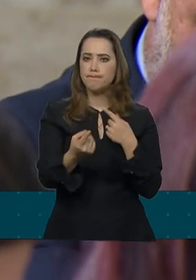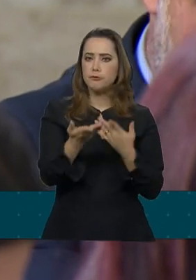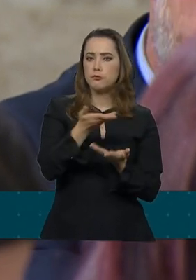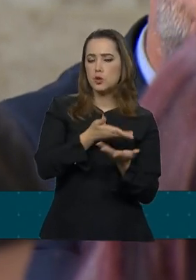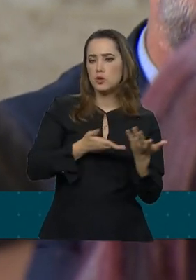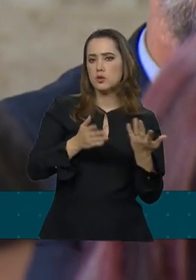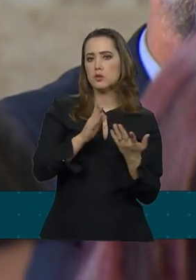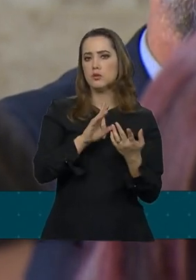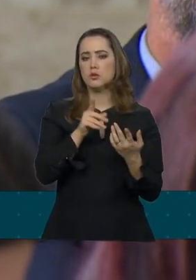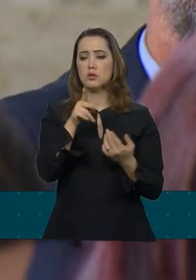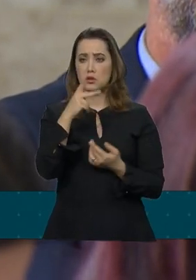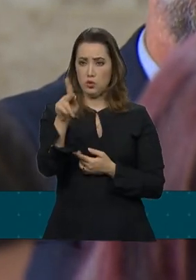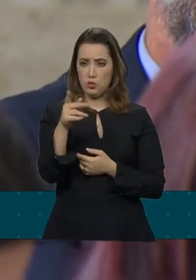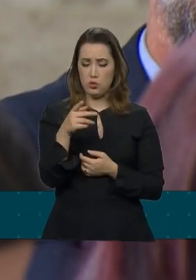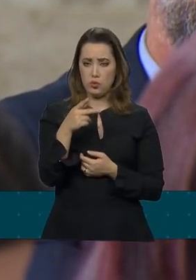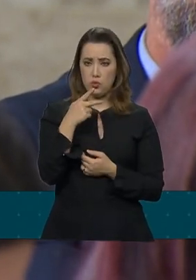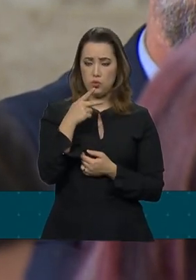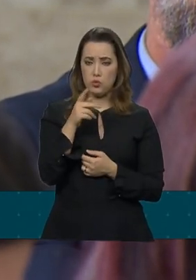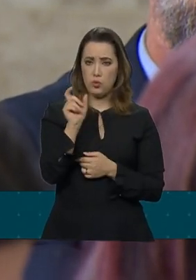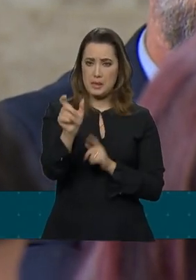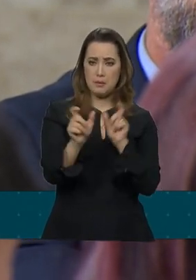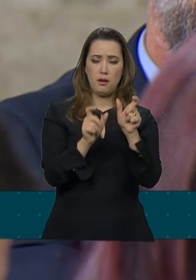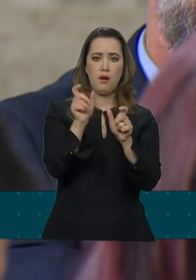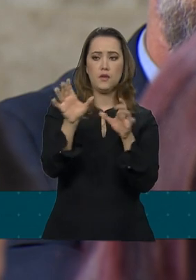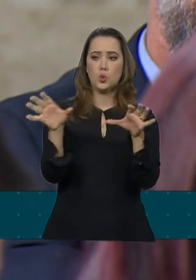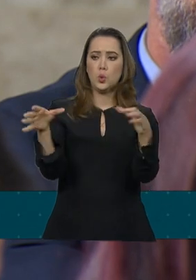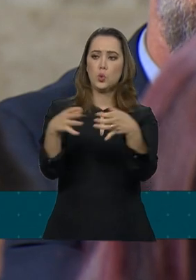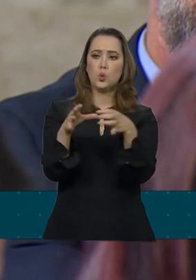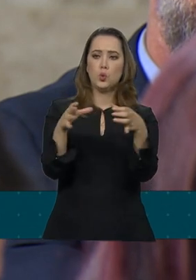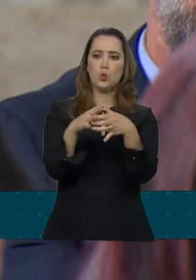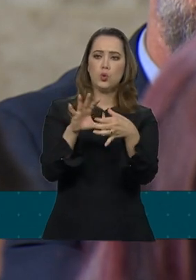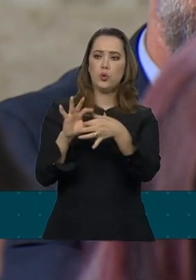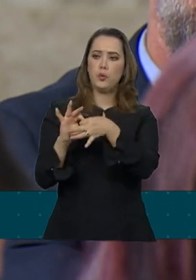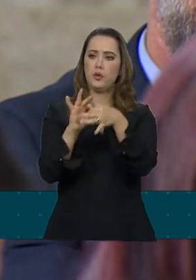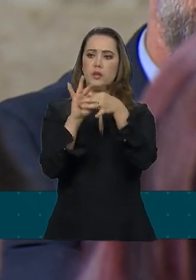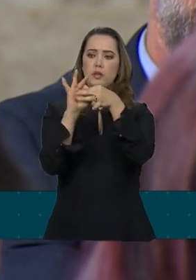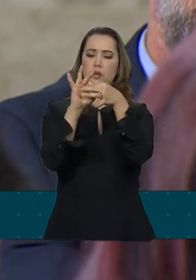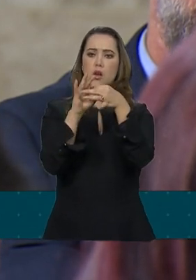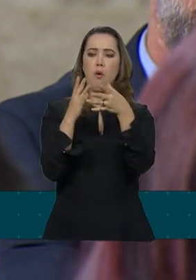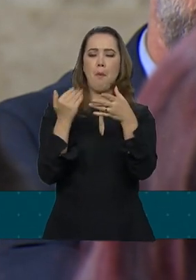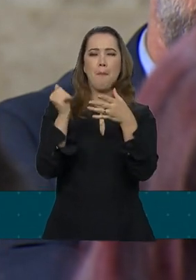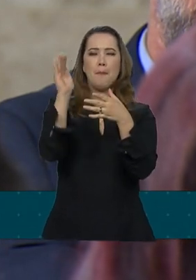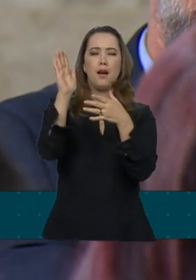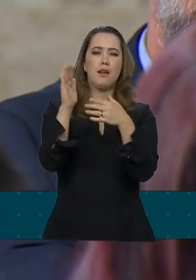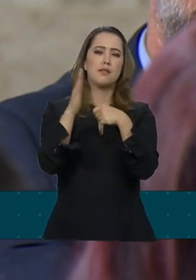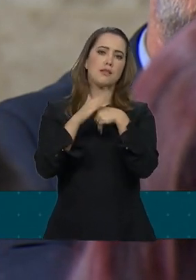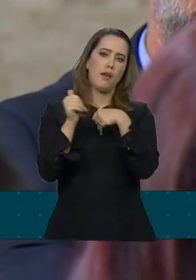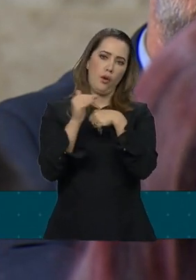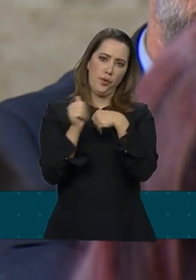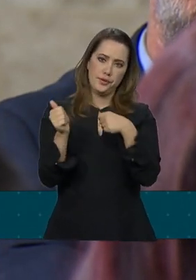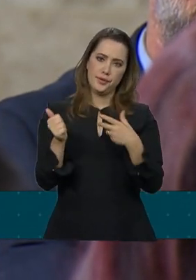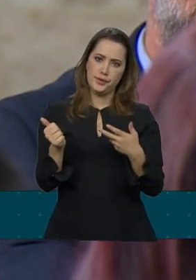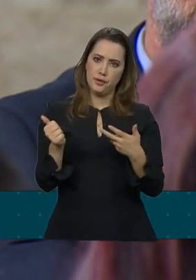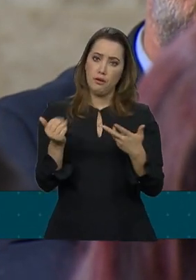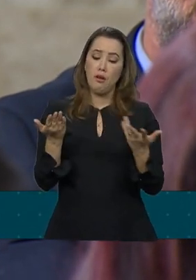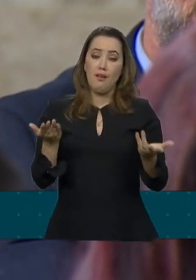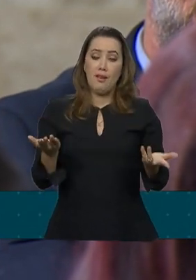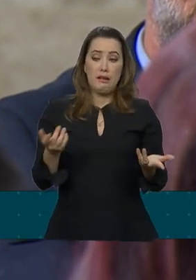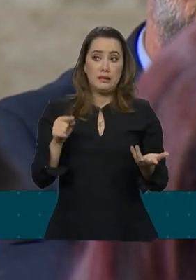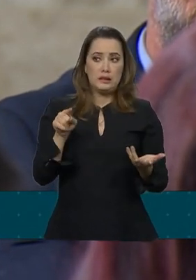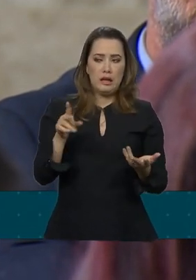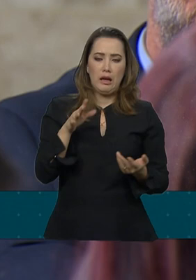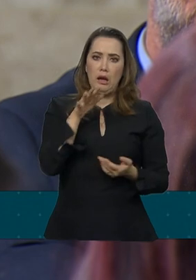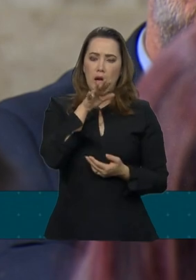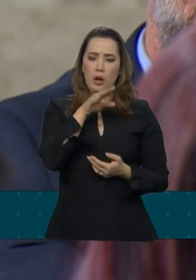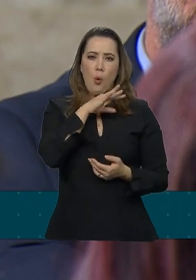nas suas palavras, das categorias que ele tem uma ligação mais afetiva. Fica ruim para a